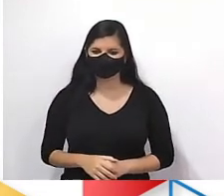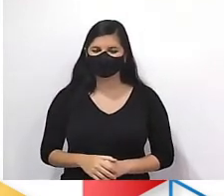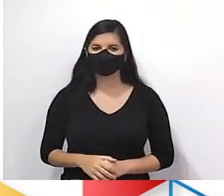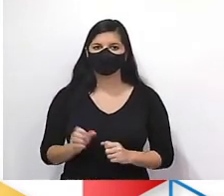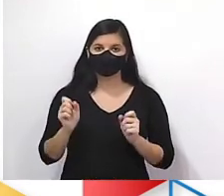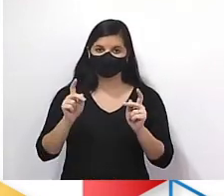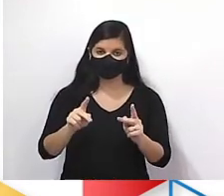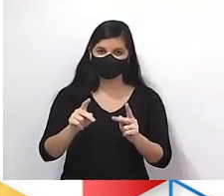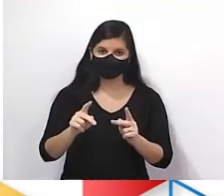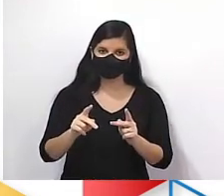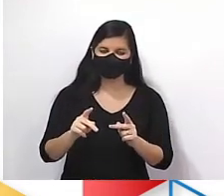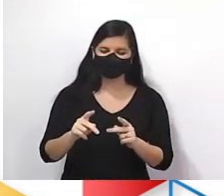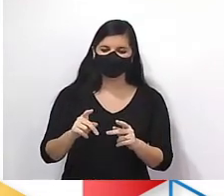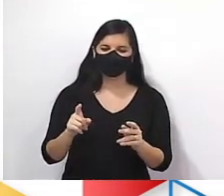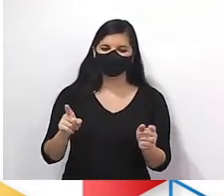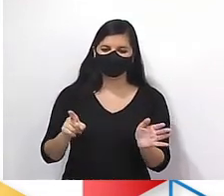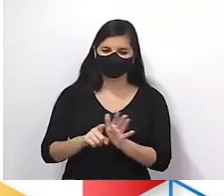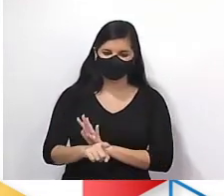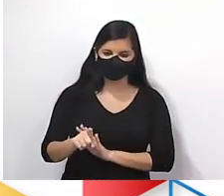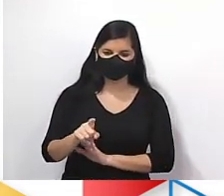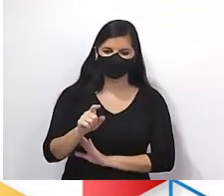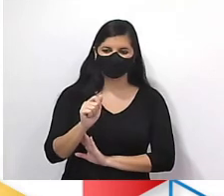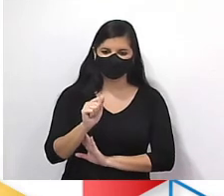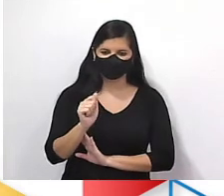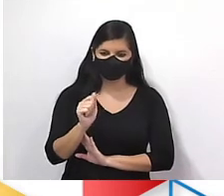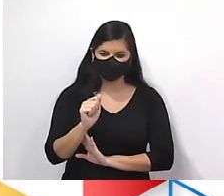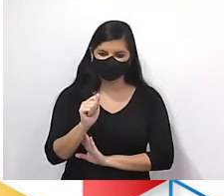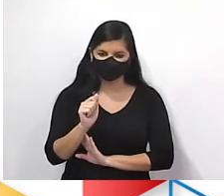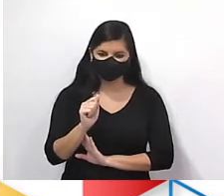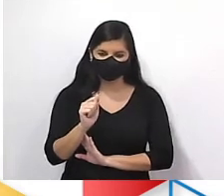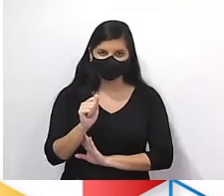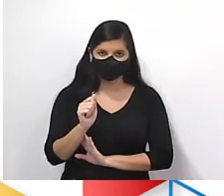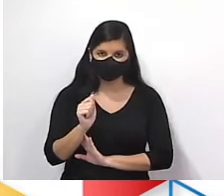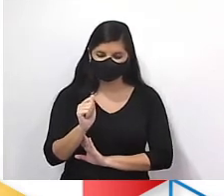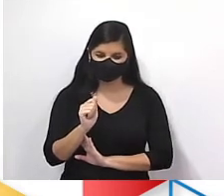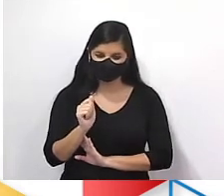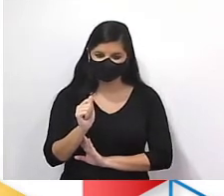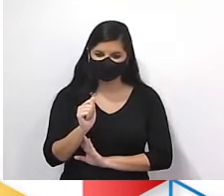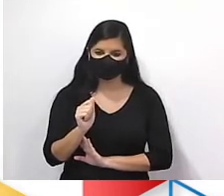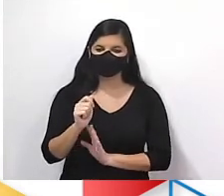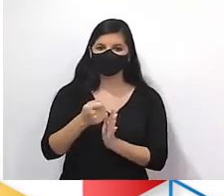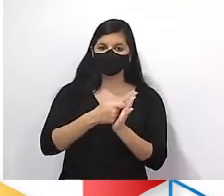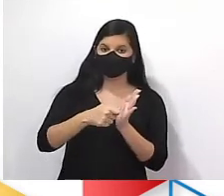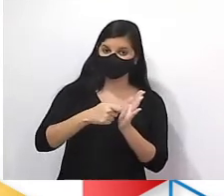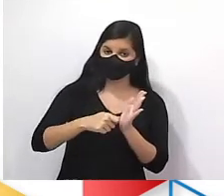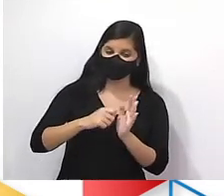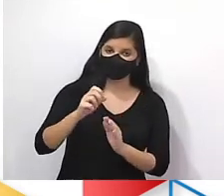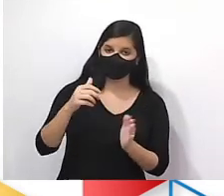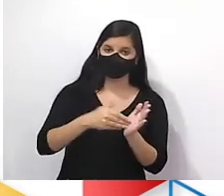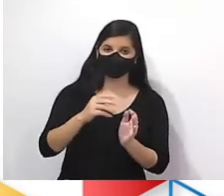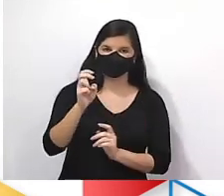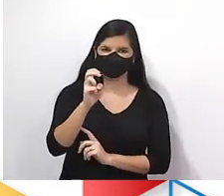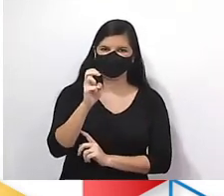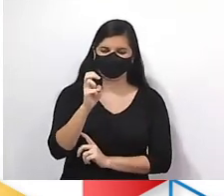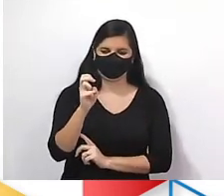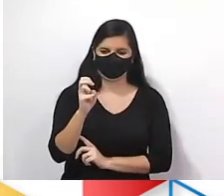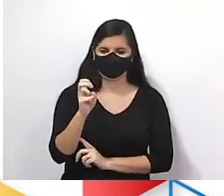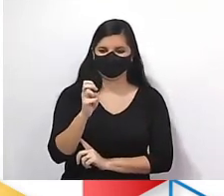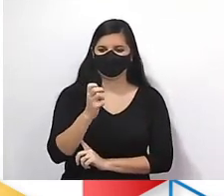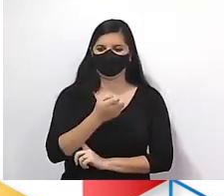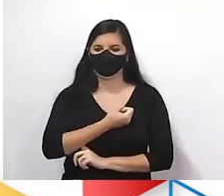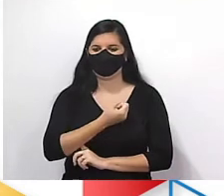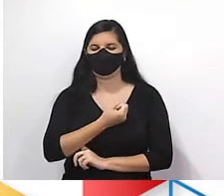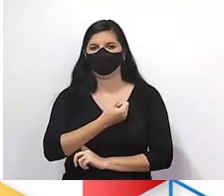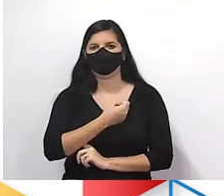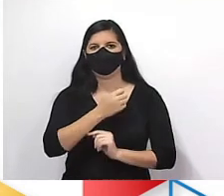Tá tranquilo até aí? Então aí ele pede no item 1, na questão pede, escreva os 5 primeiros termos, né?